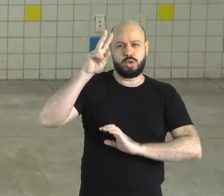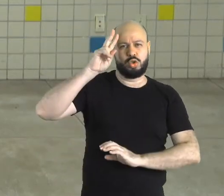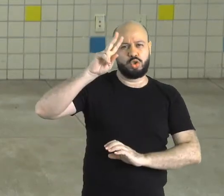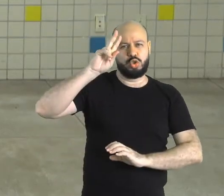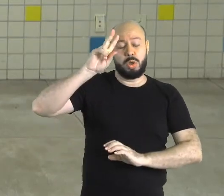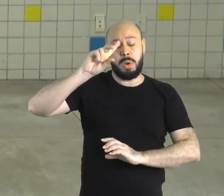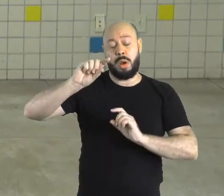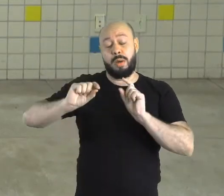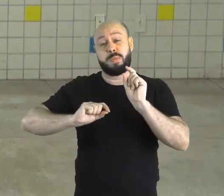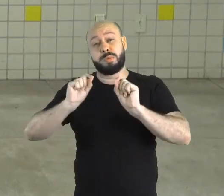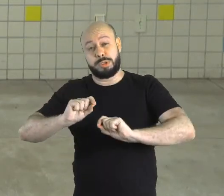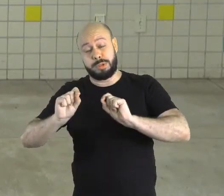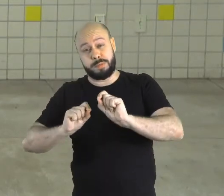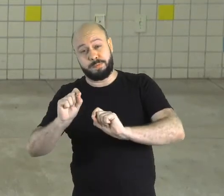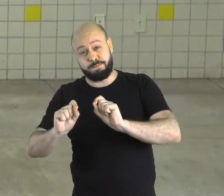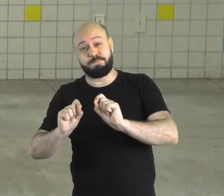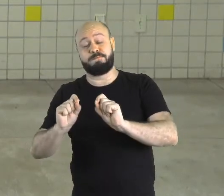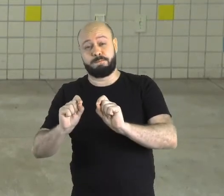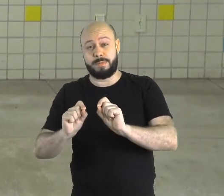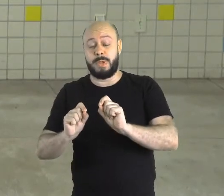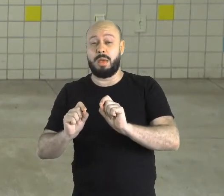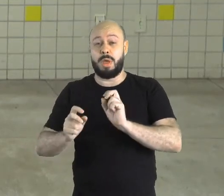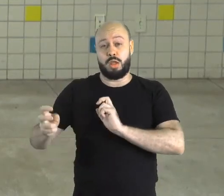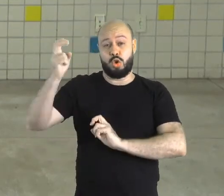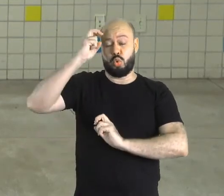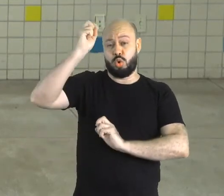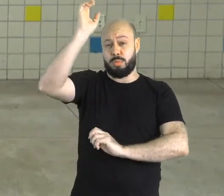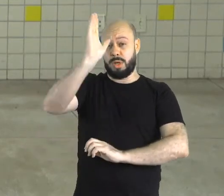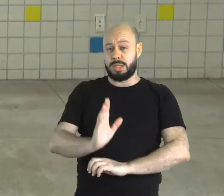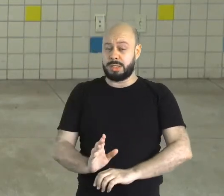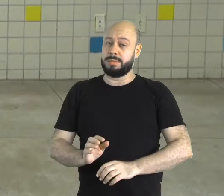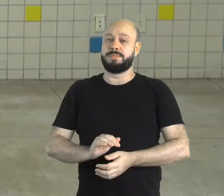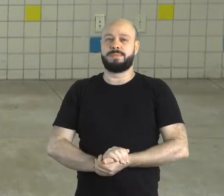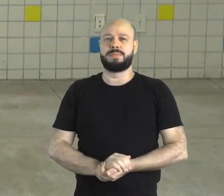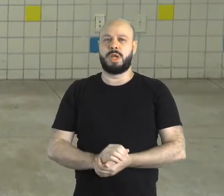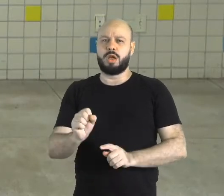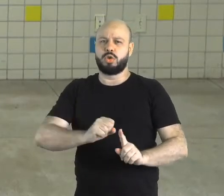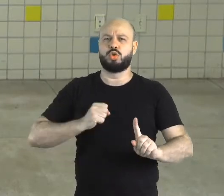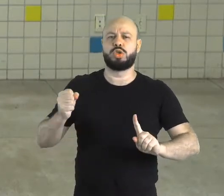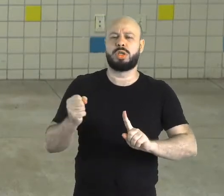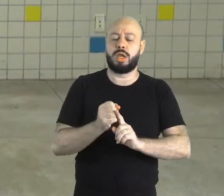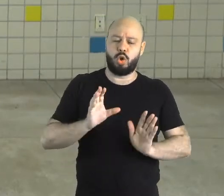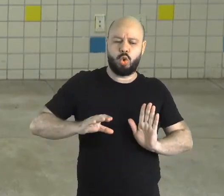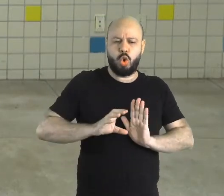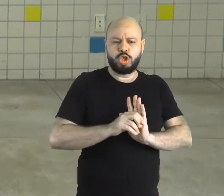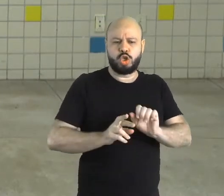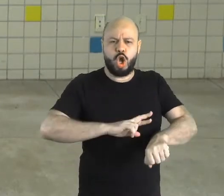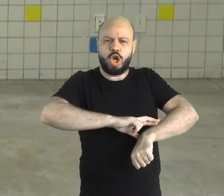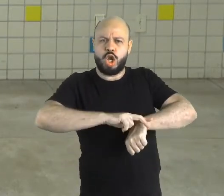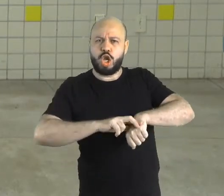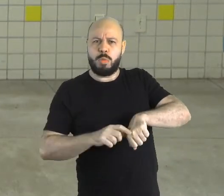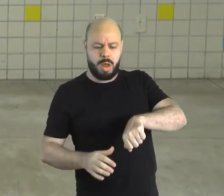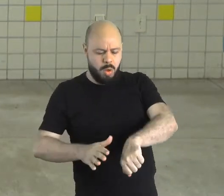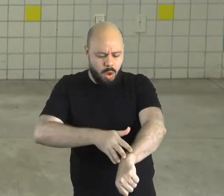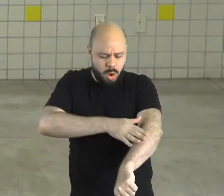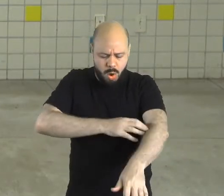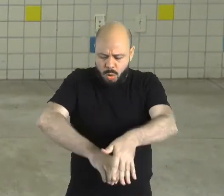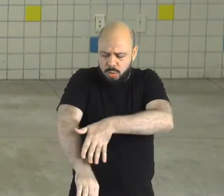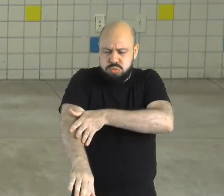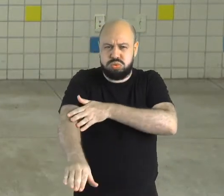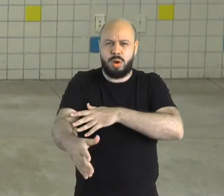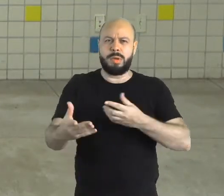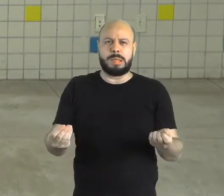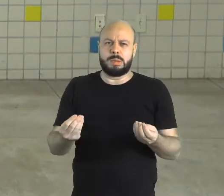que vai fazer parte da cultura brasileira. Gerando uma sociedade com conceitos raciais, onde a pigmentação, a questão da